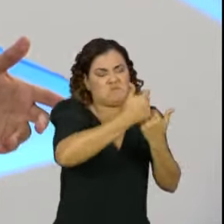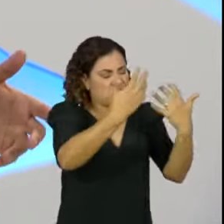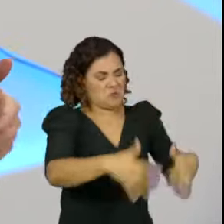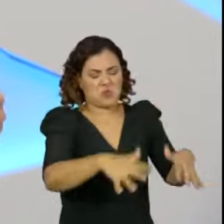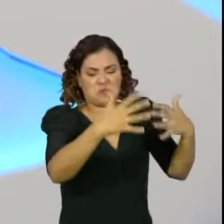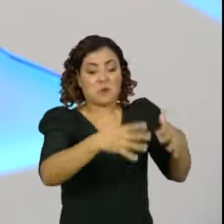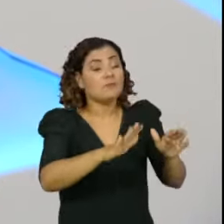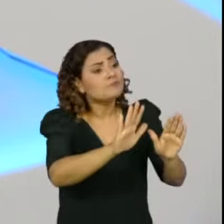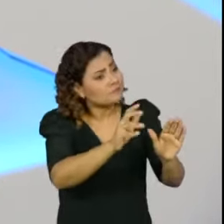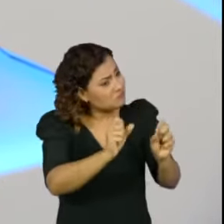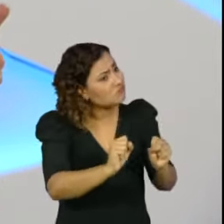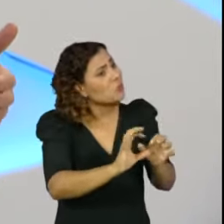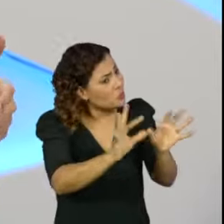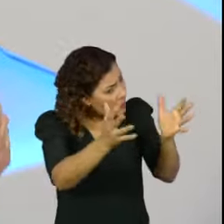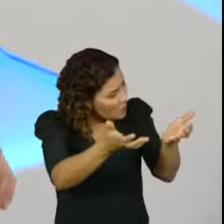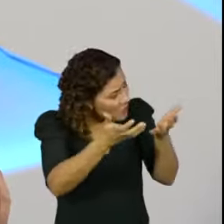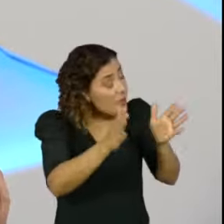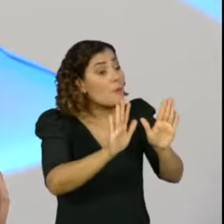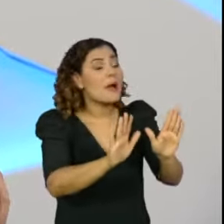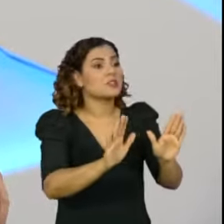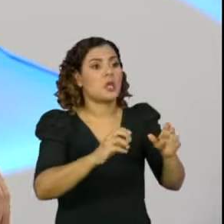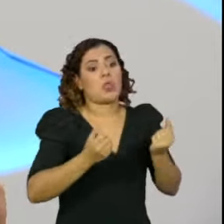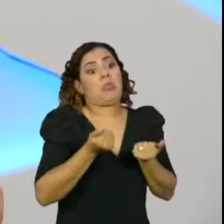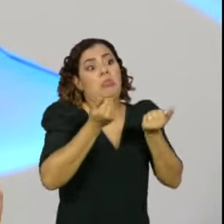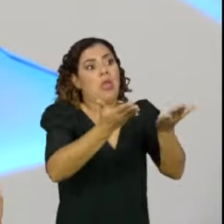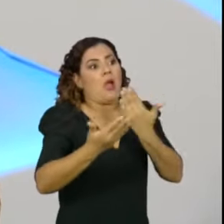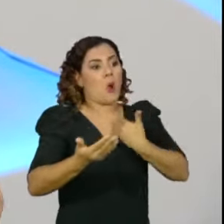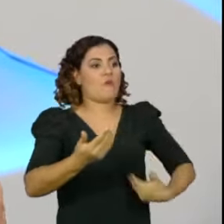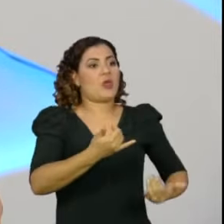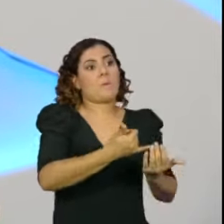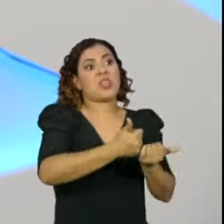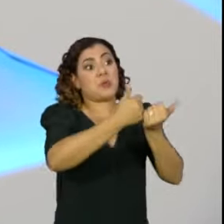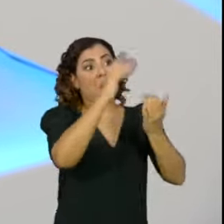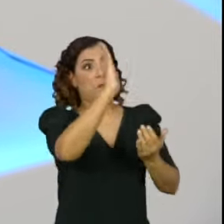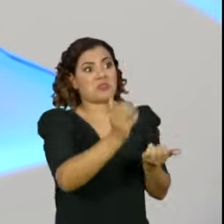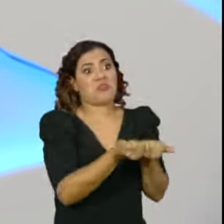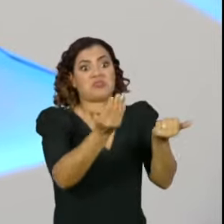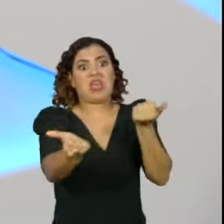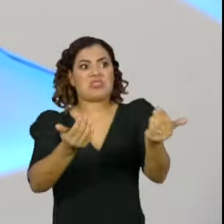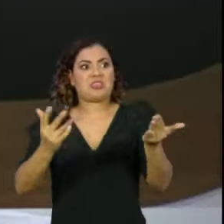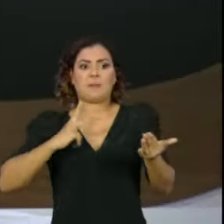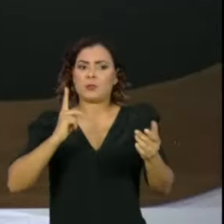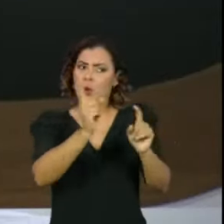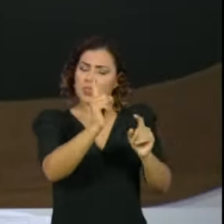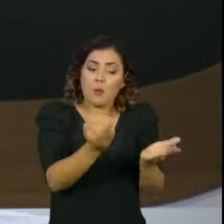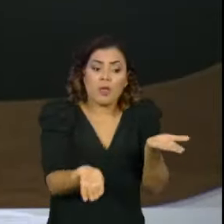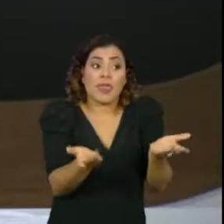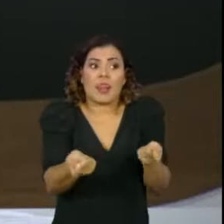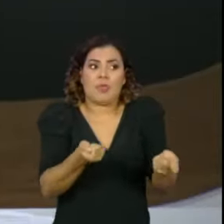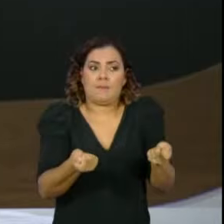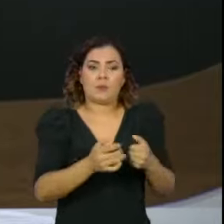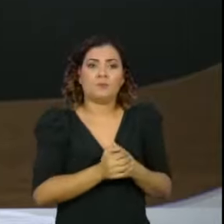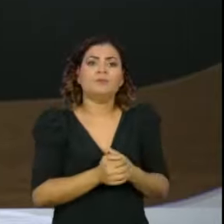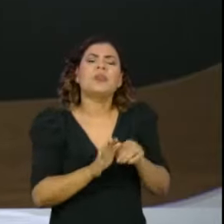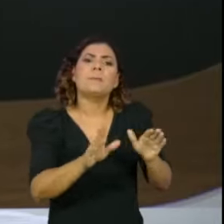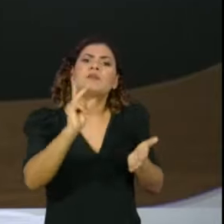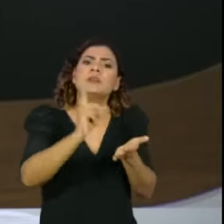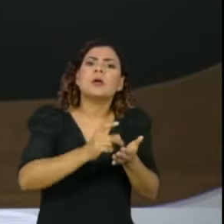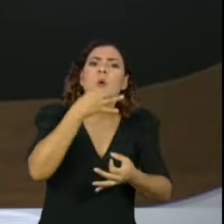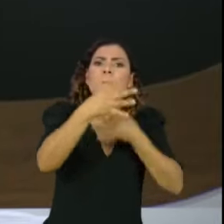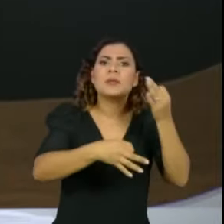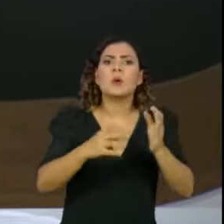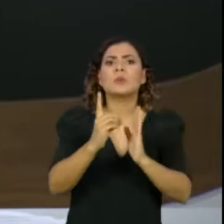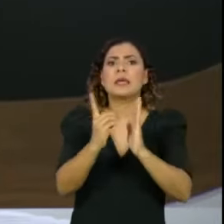quero que elas aconteçam, mas não com o entreguismo de um patrimônio que é um patrimônio dos brasileiros. Entre as prerrogativas do Congresso está a de analisar